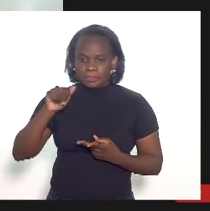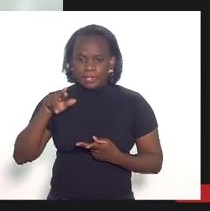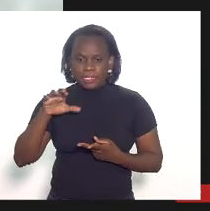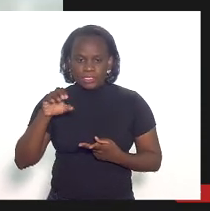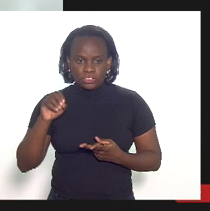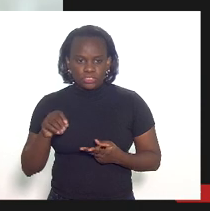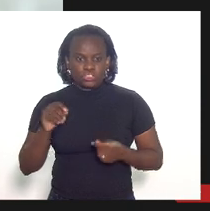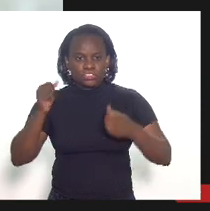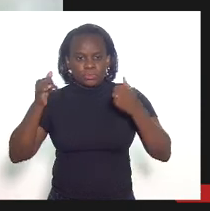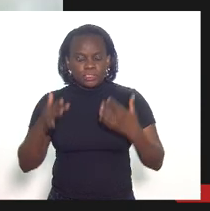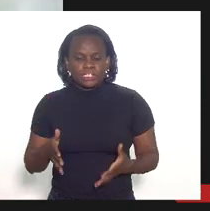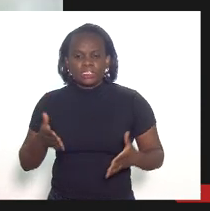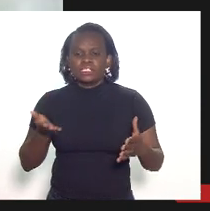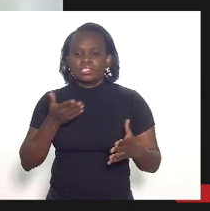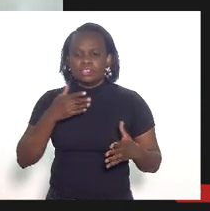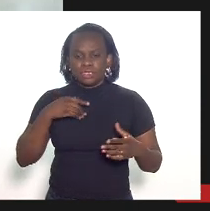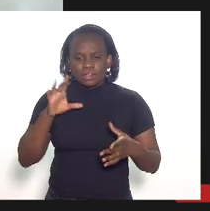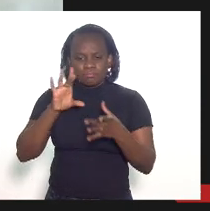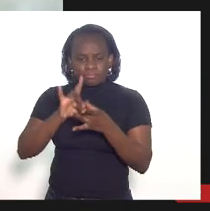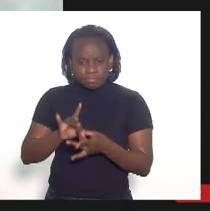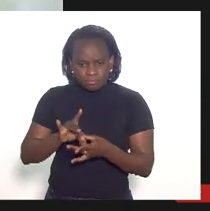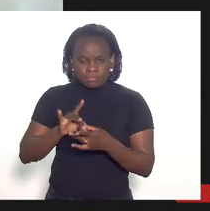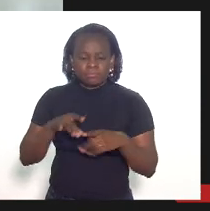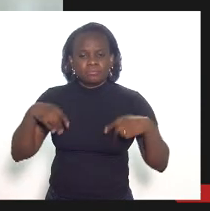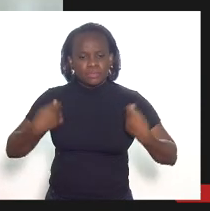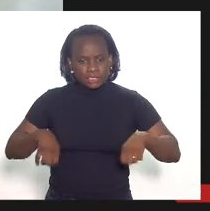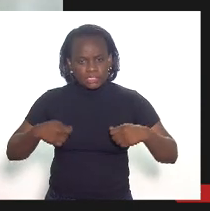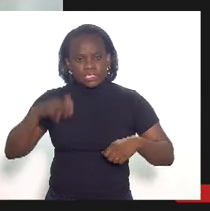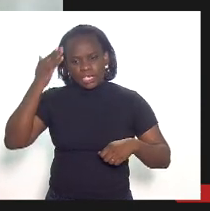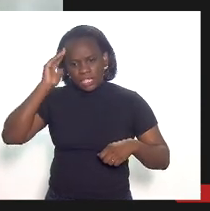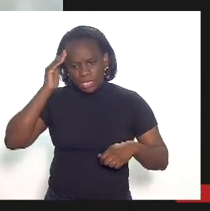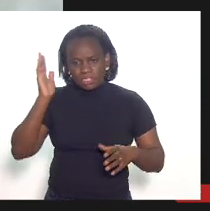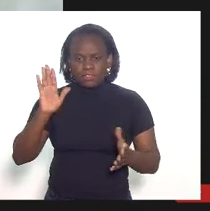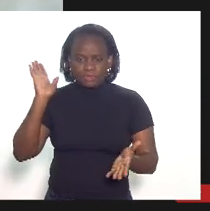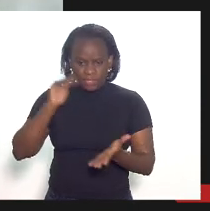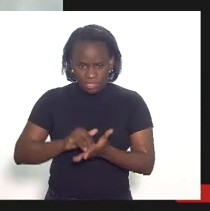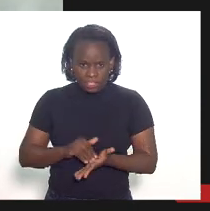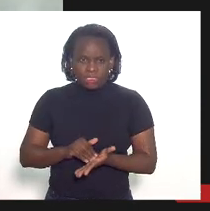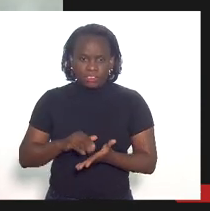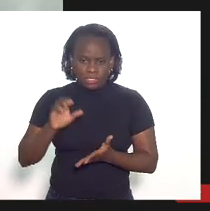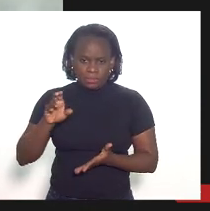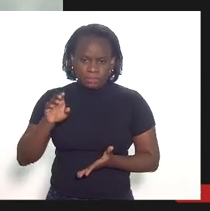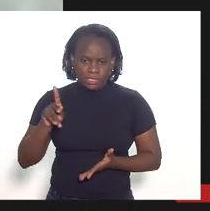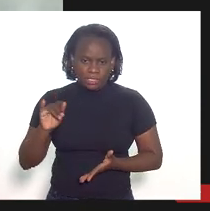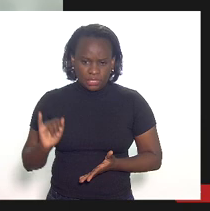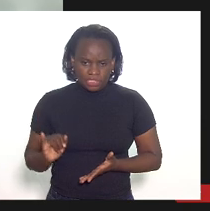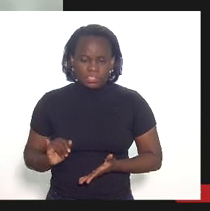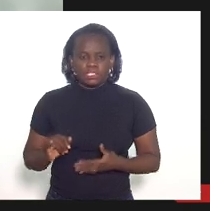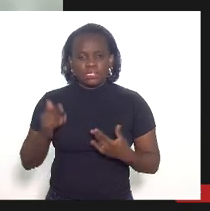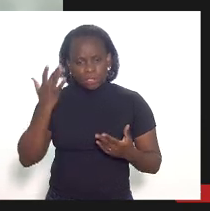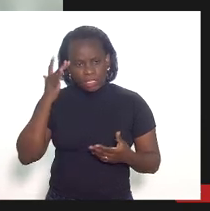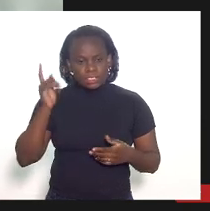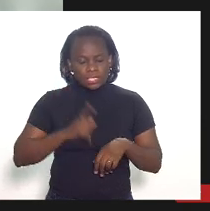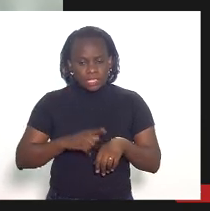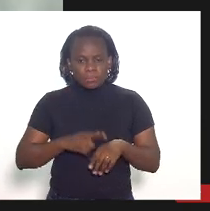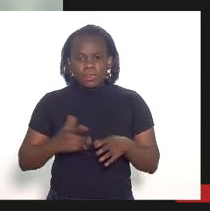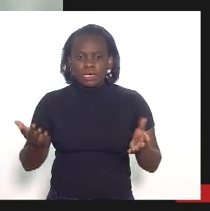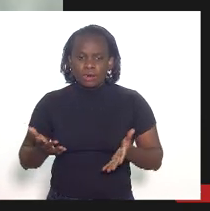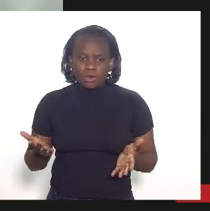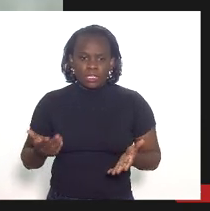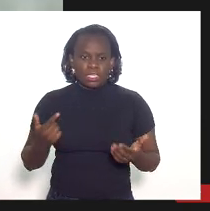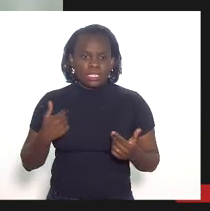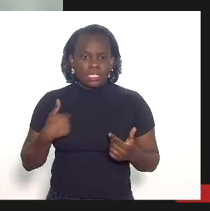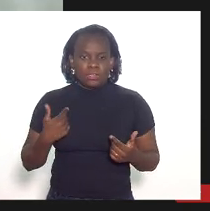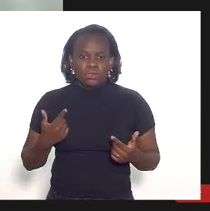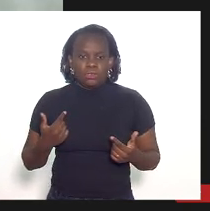uma voz de conciliação e eu entendo que esse deva ser o entendimento ao final da CPI eu acho que nesse momento eu vou ser